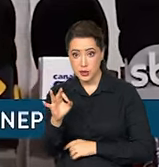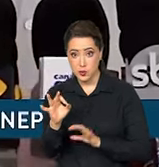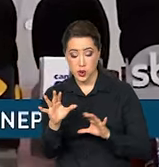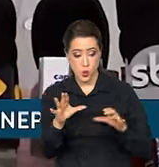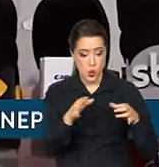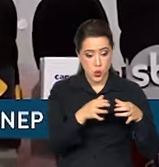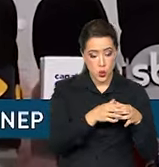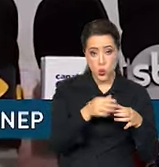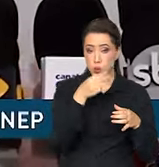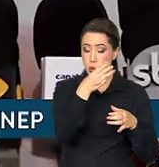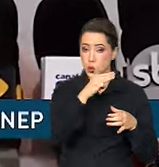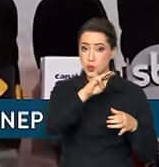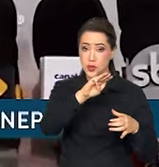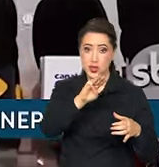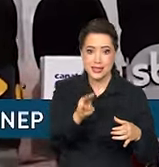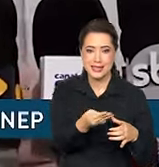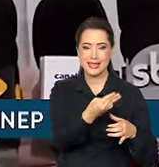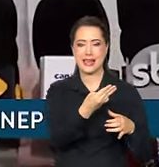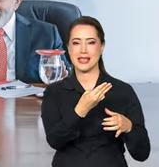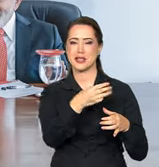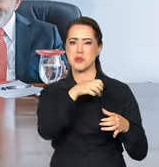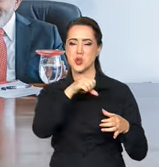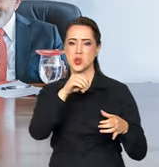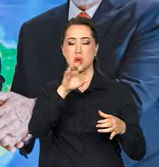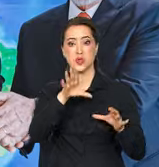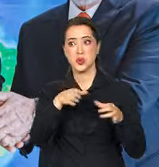dos 3 milhões e 900 são mulheres.